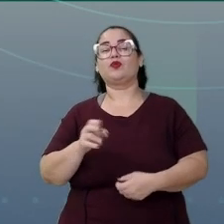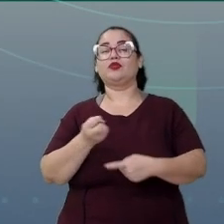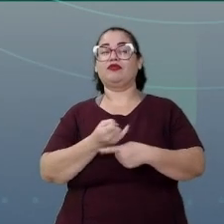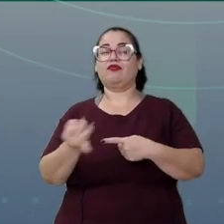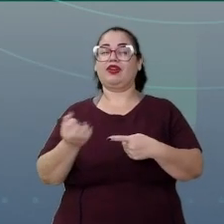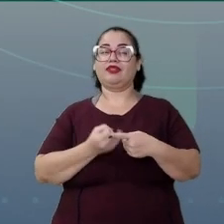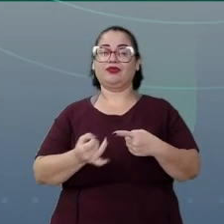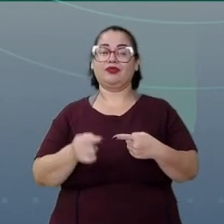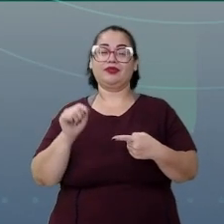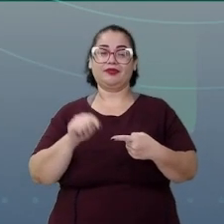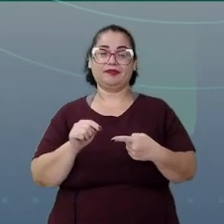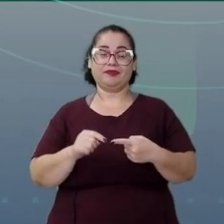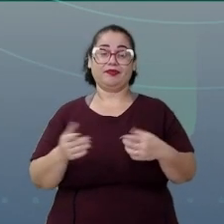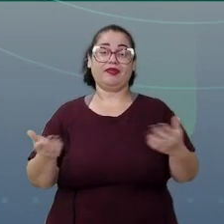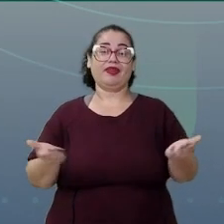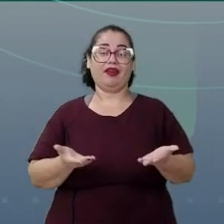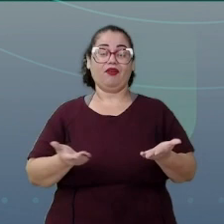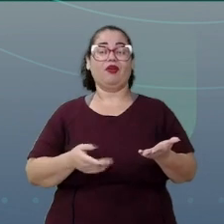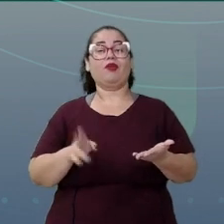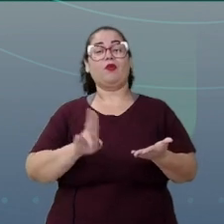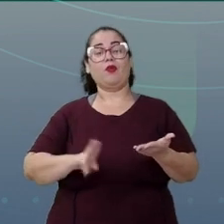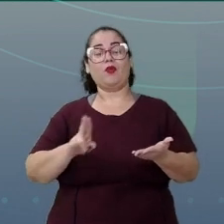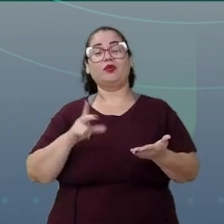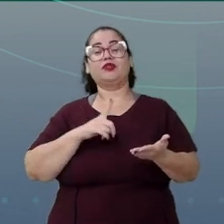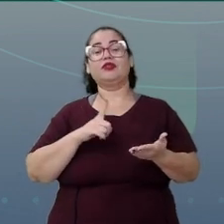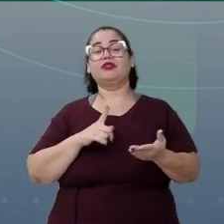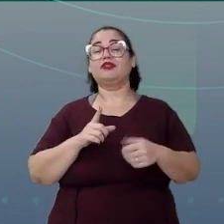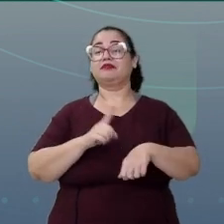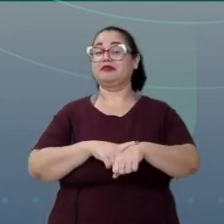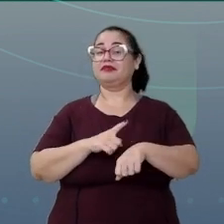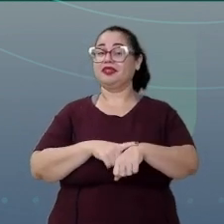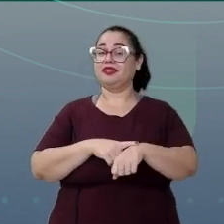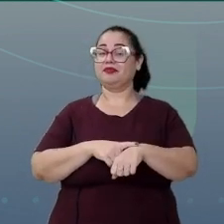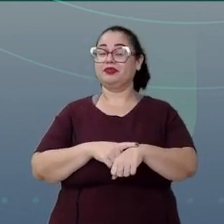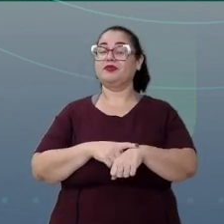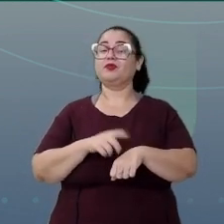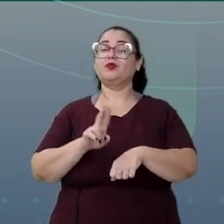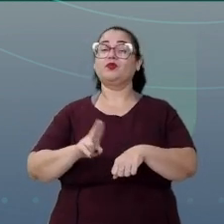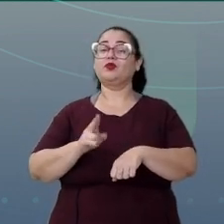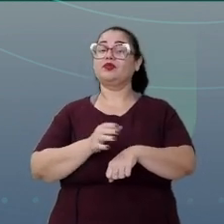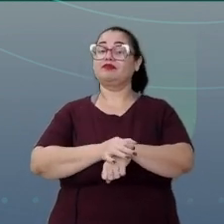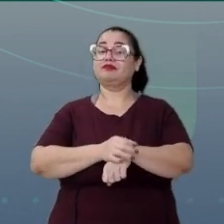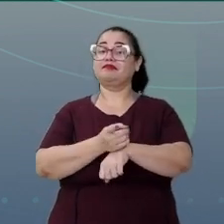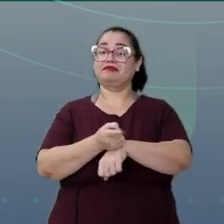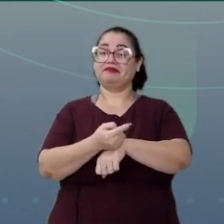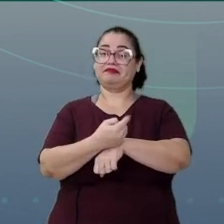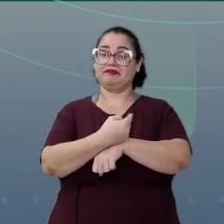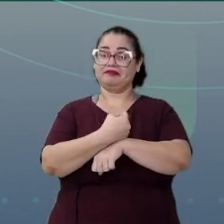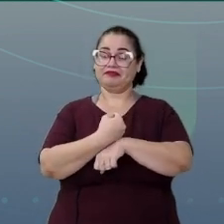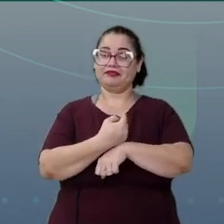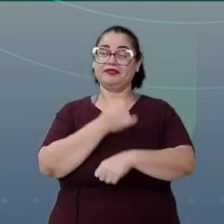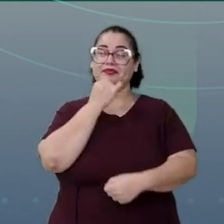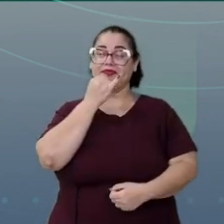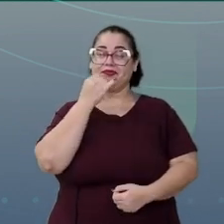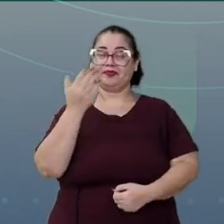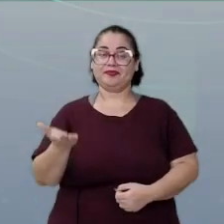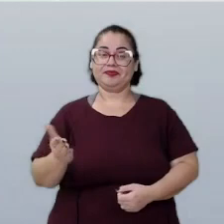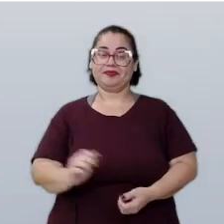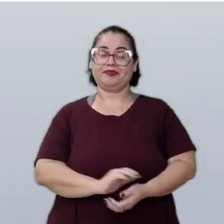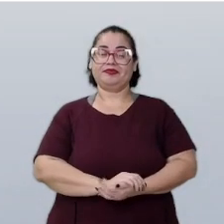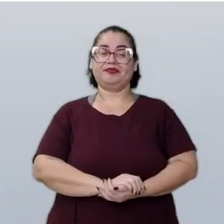frações. Agora, utilizando uma medida de tempo. O relógio. Veja só.